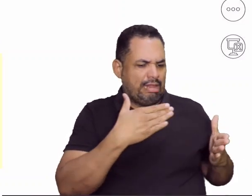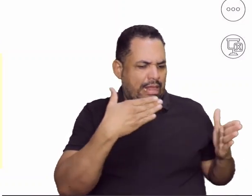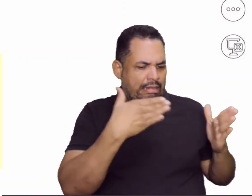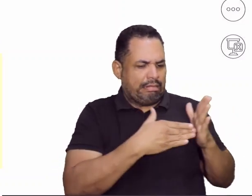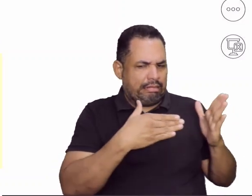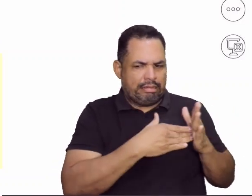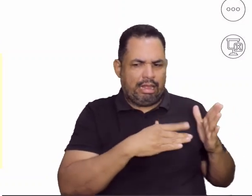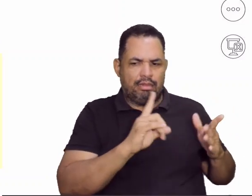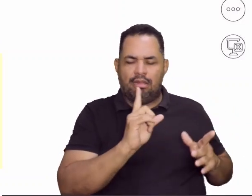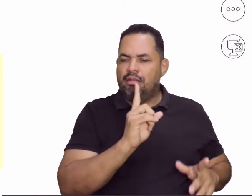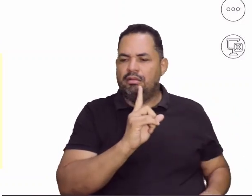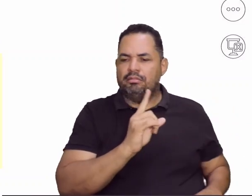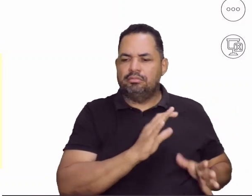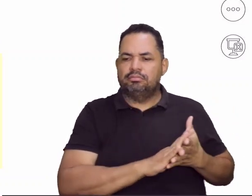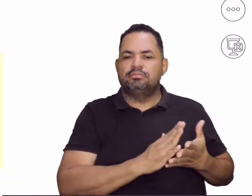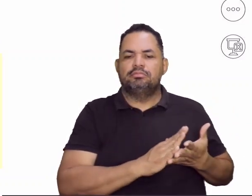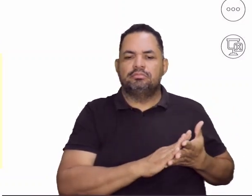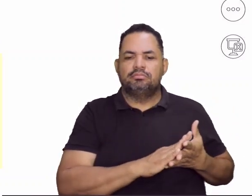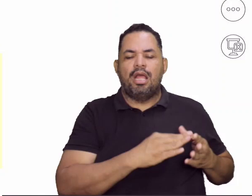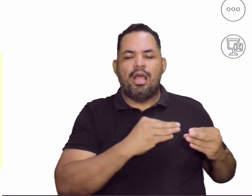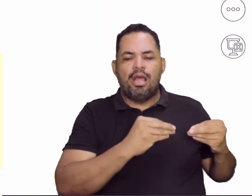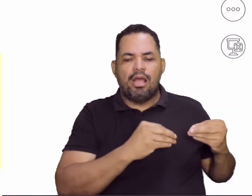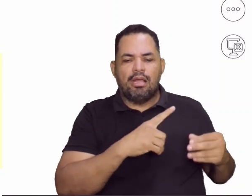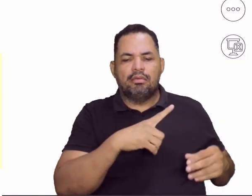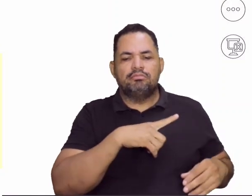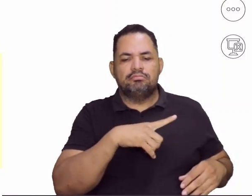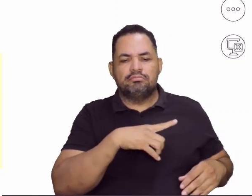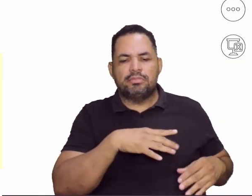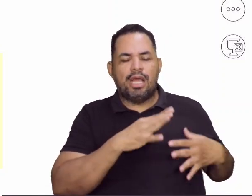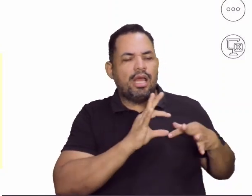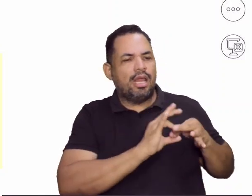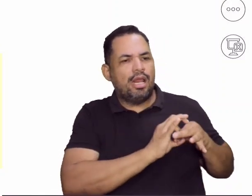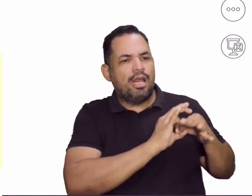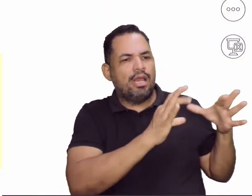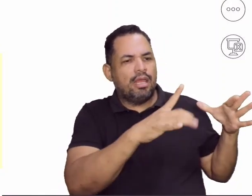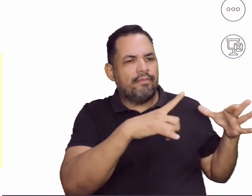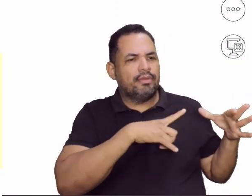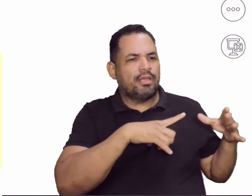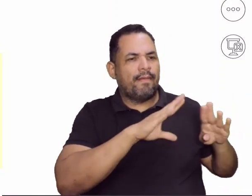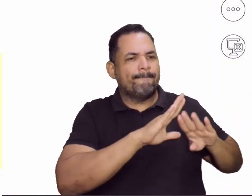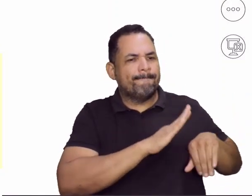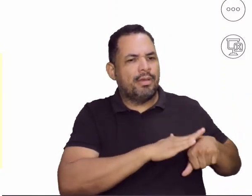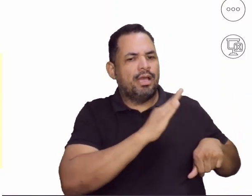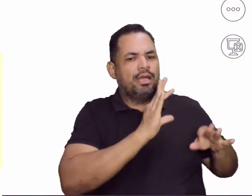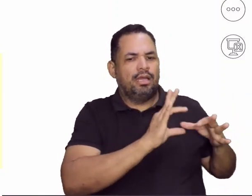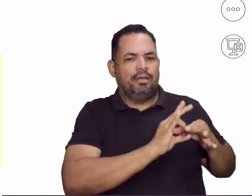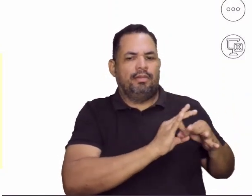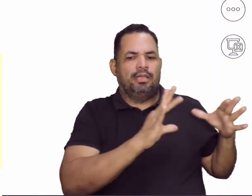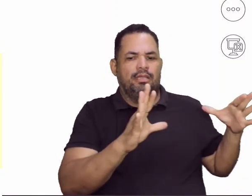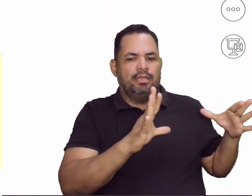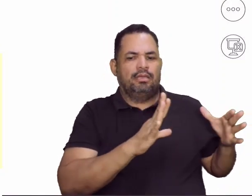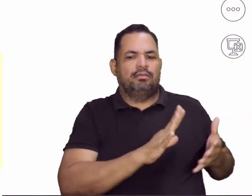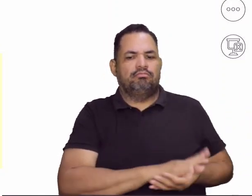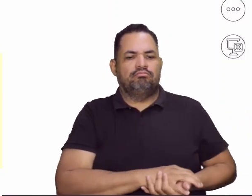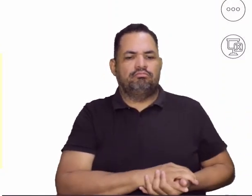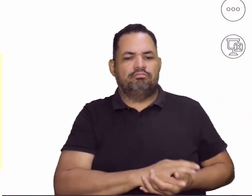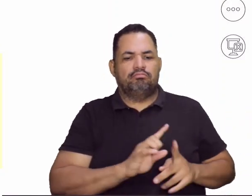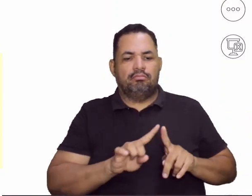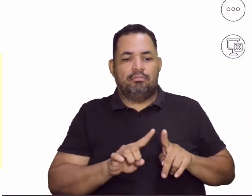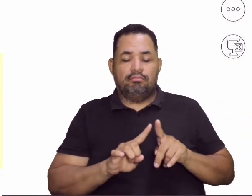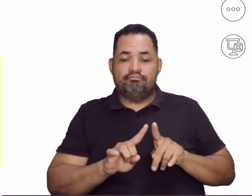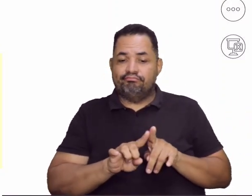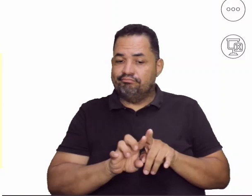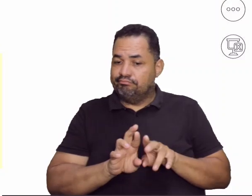em termos de regras. Então, você já consegue captar a essência aí dos jogos. Porém, né, enquanto